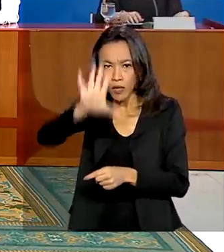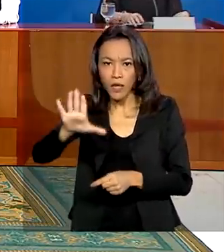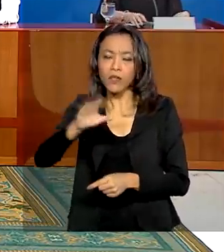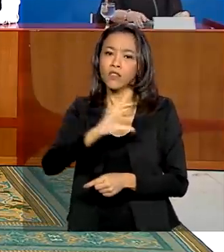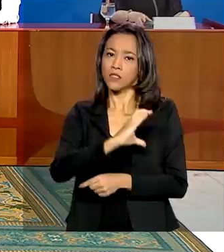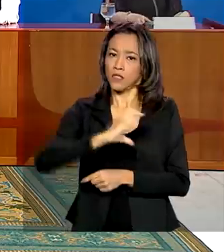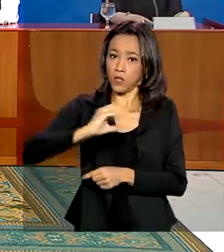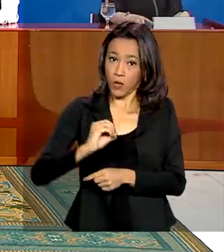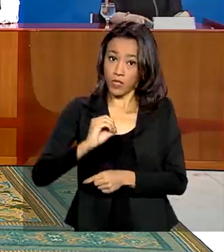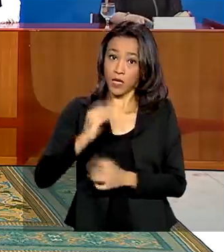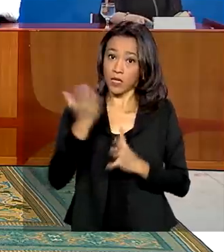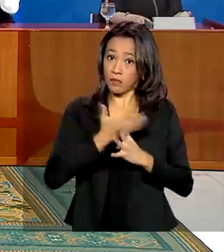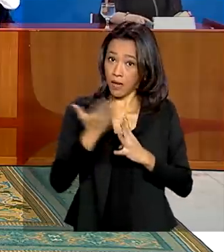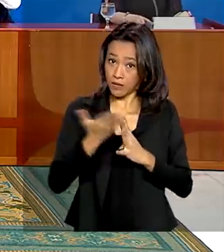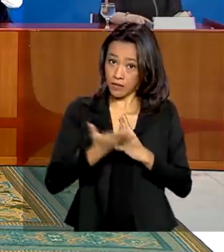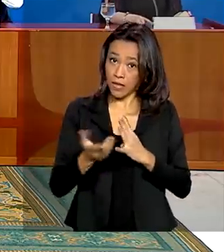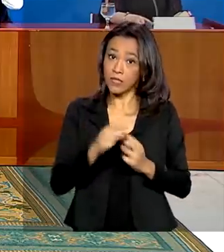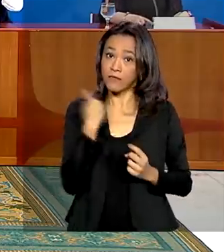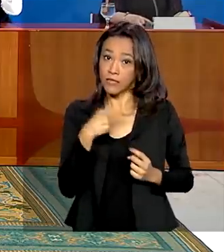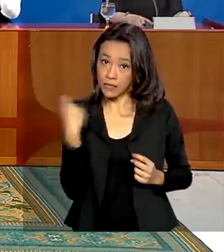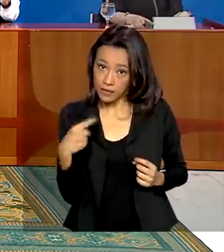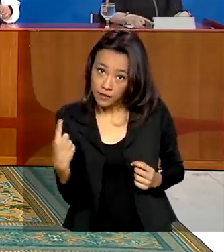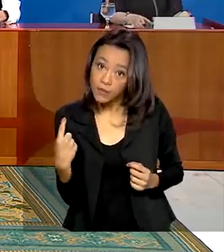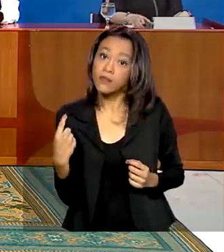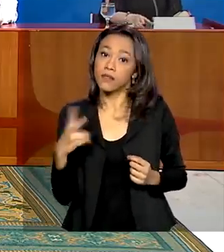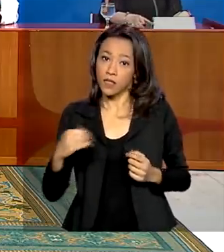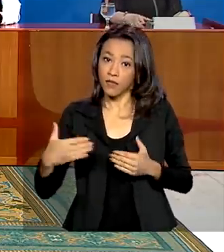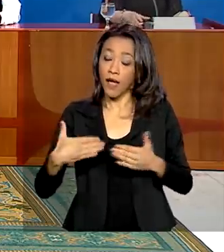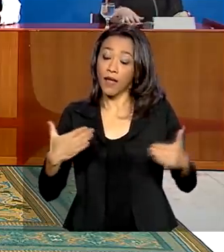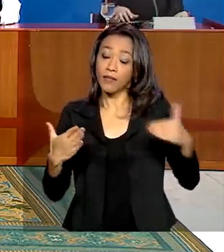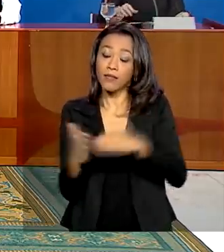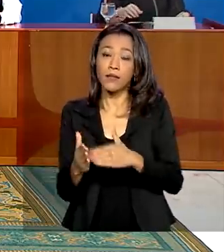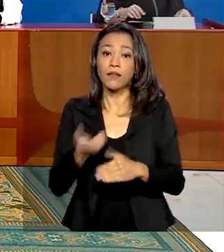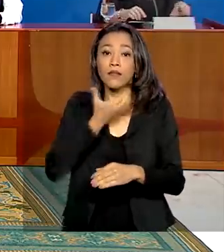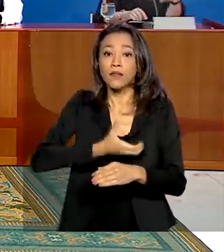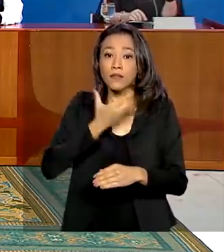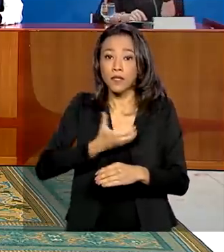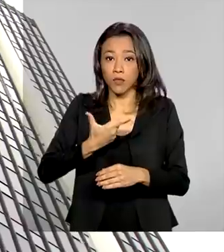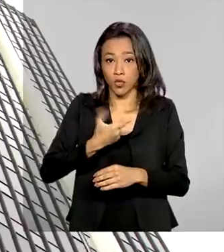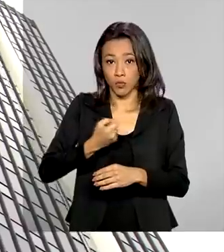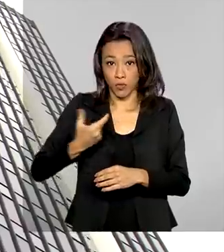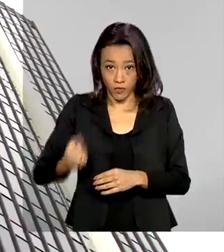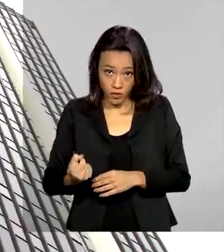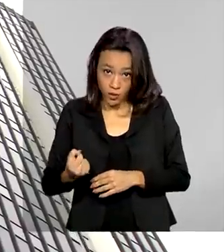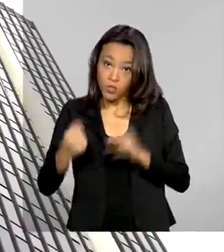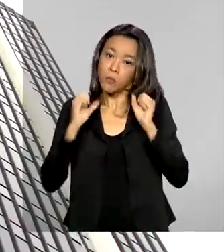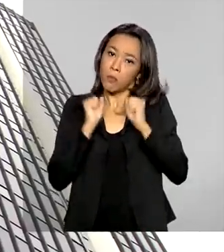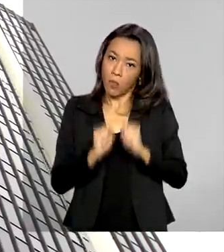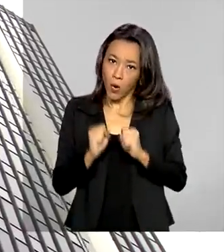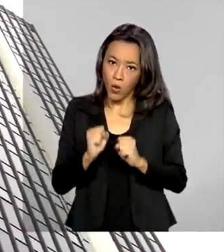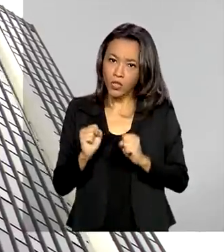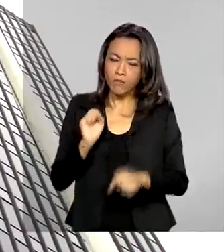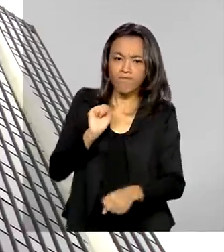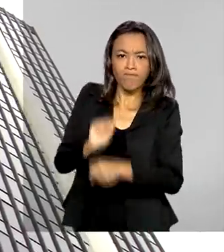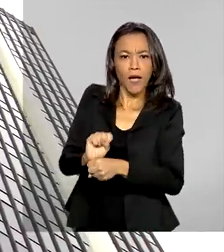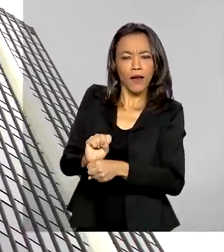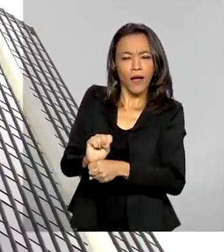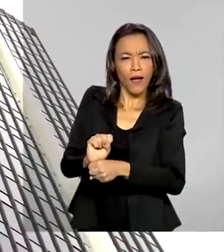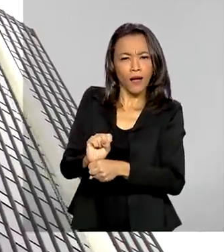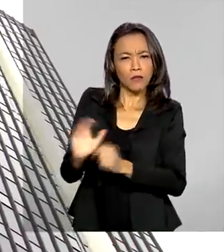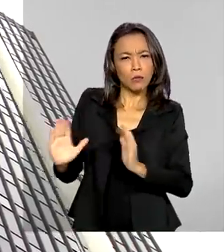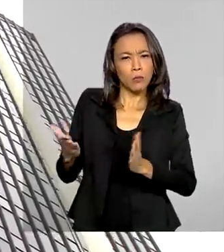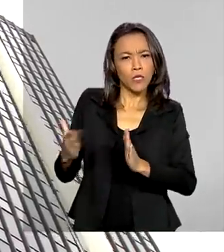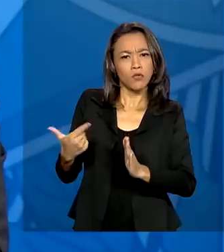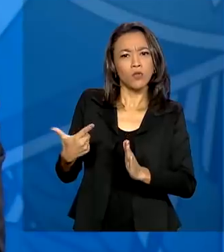As parcelas vencidas e que venham a vencer até dezembro de 2020 poderão ficar suspensas por até